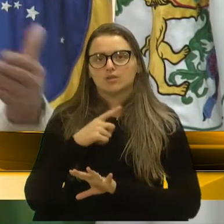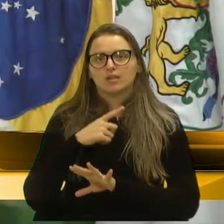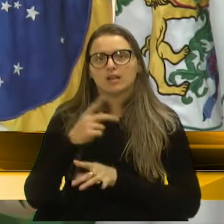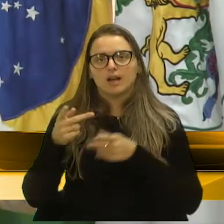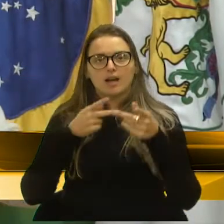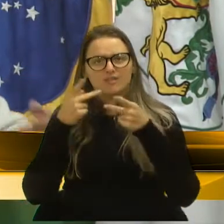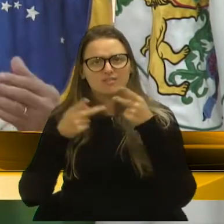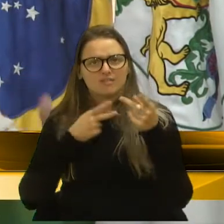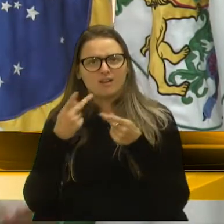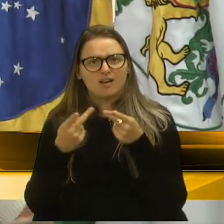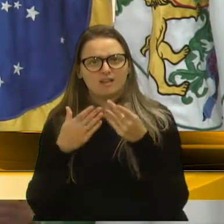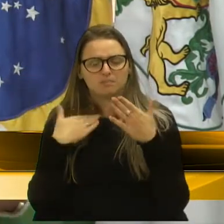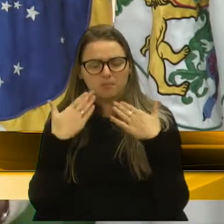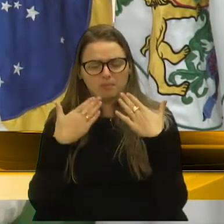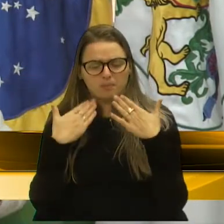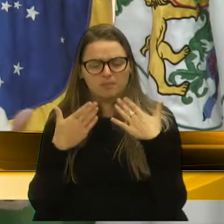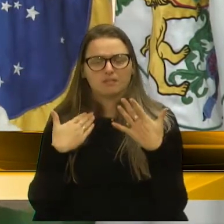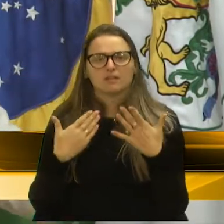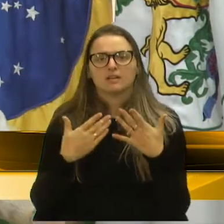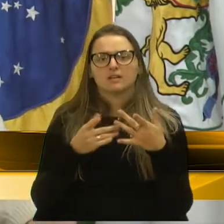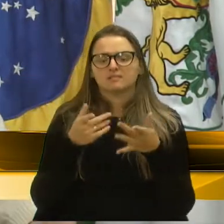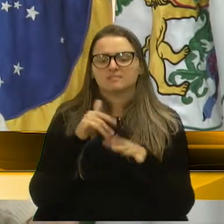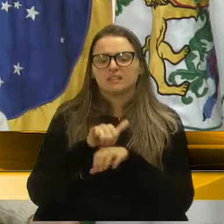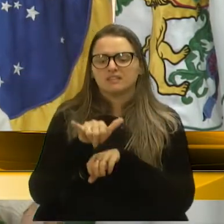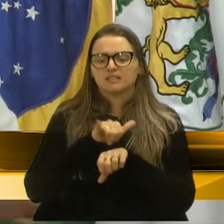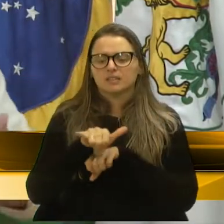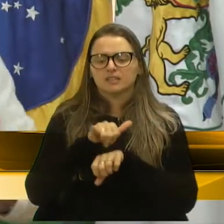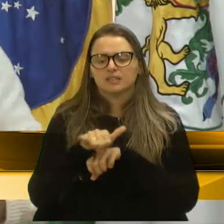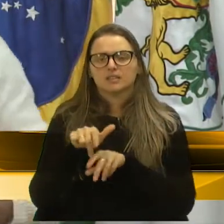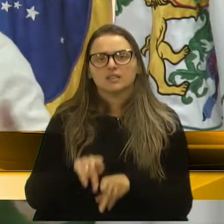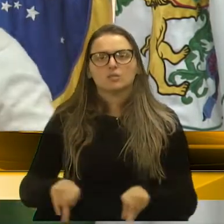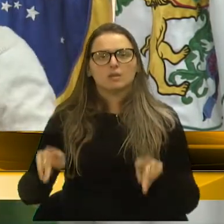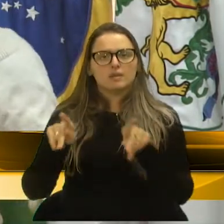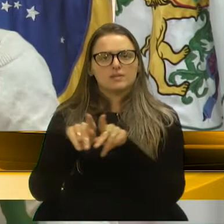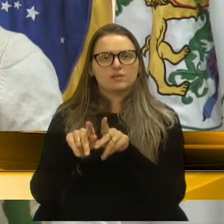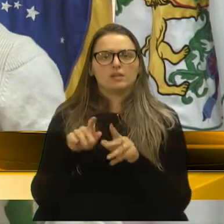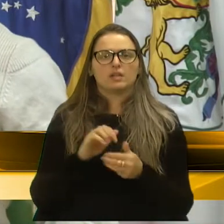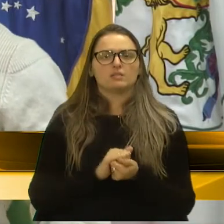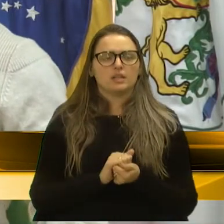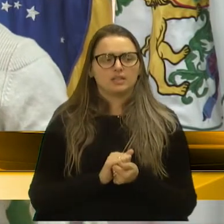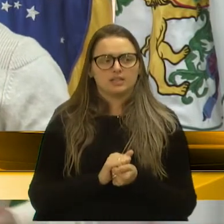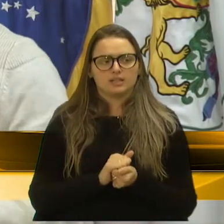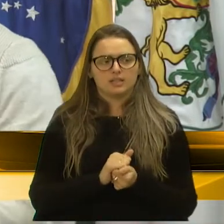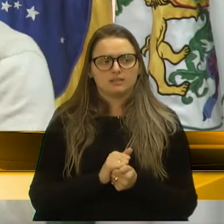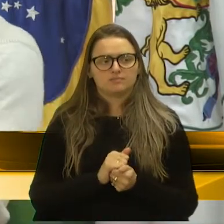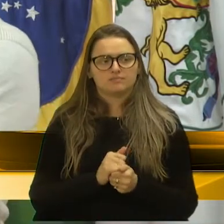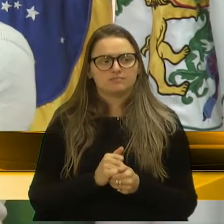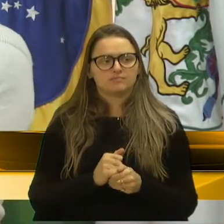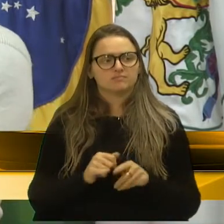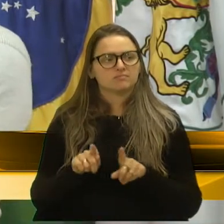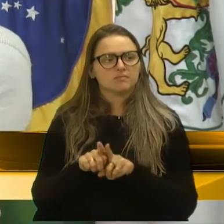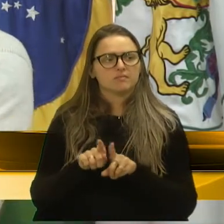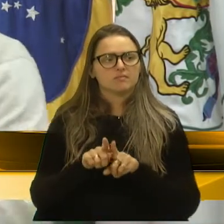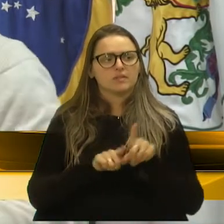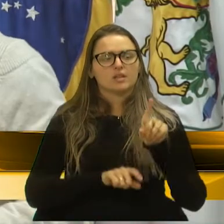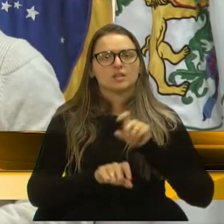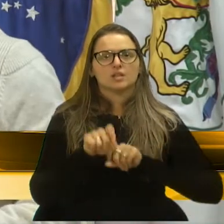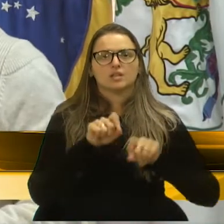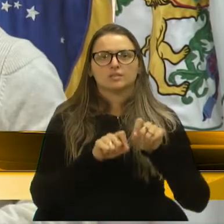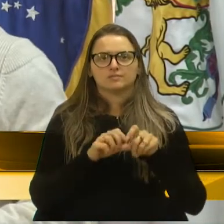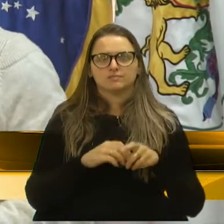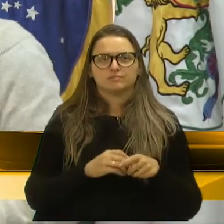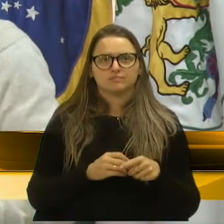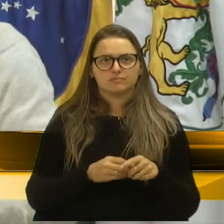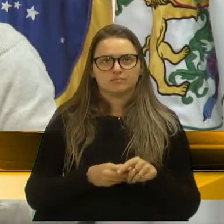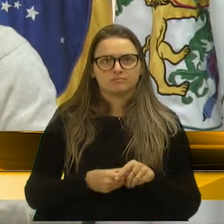eleitorreiro enganado, ganando a população e dizendo que o Papai Noel existe, principalmente em cima dessa situação da visata.